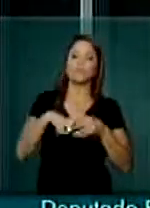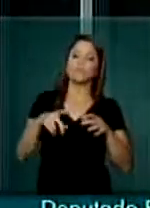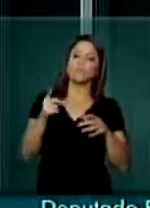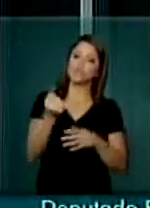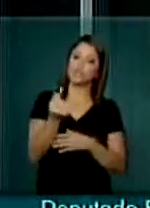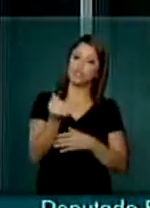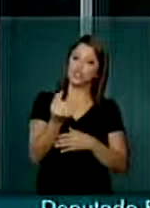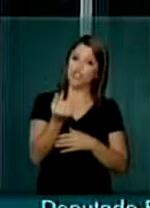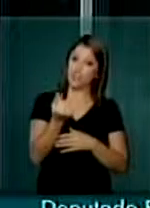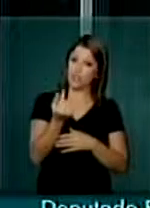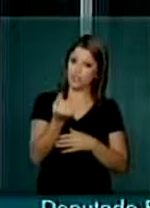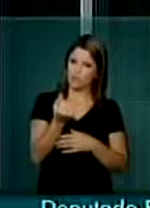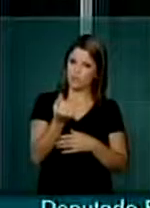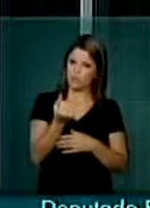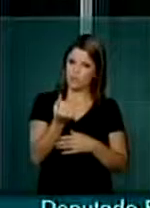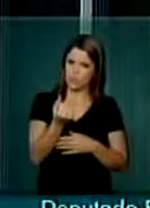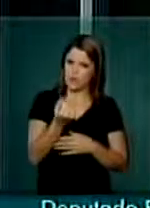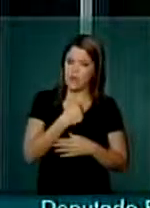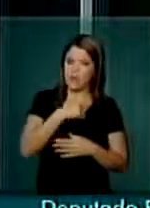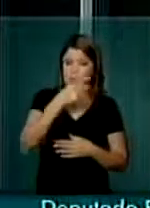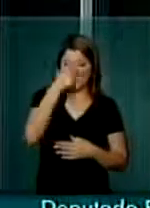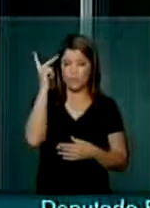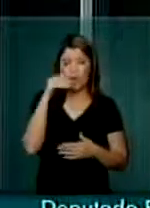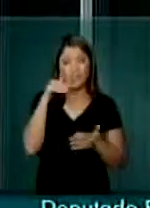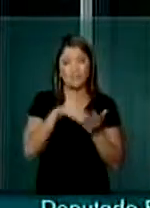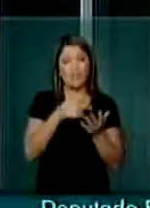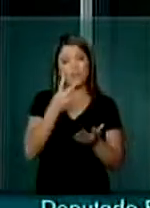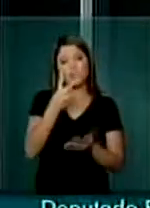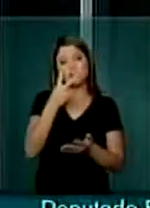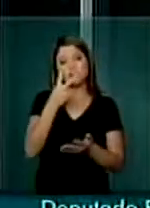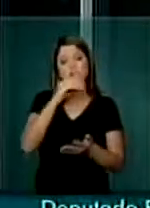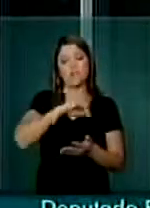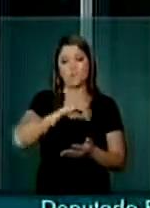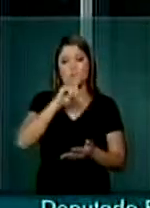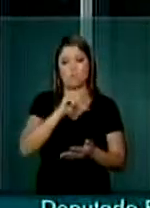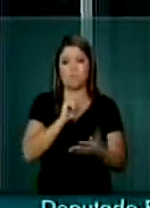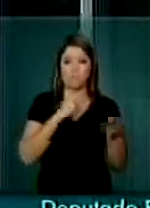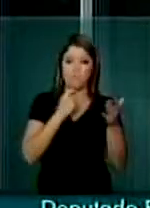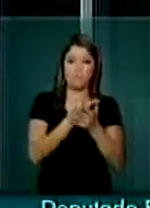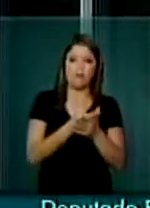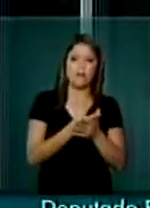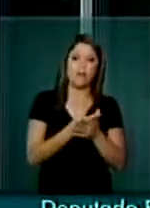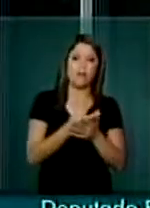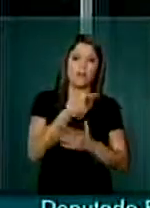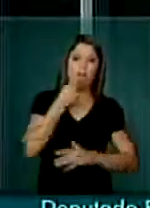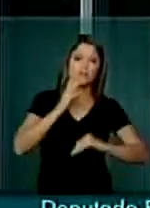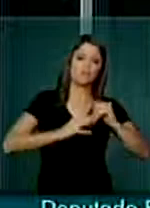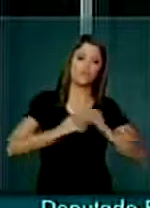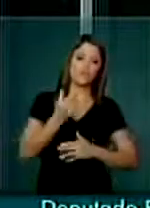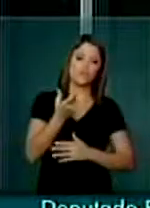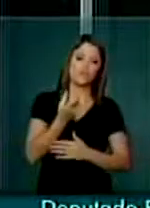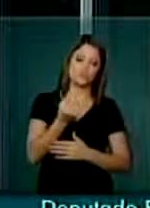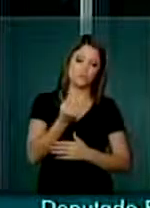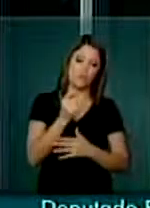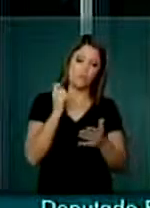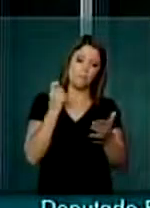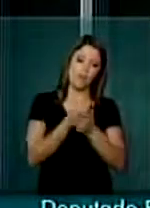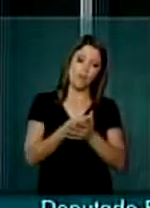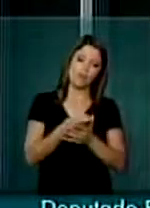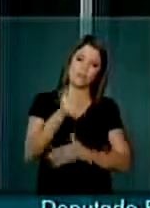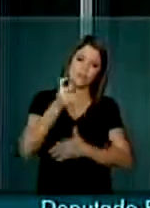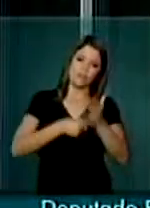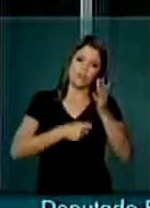dinheiro para quem ganha até dois salários mínimos no Brasil, daquilo que paga de carga tributária e, portanto, paga de